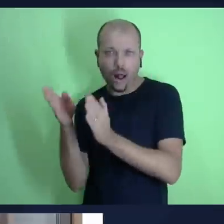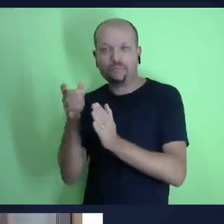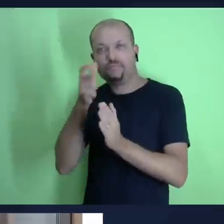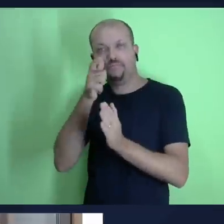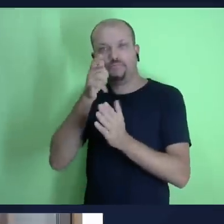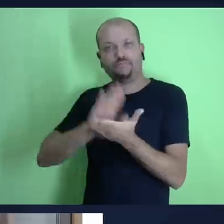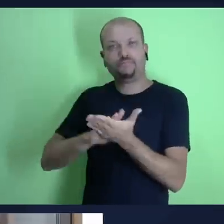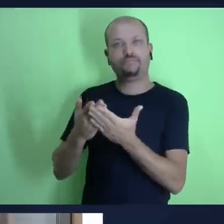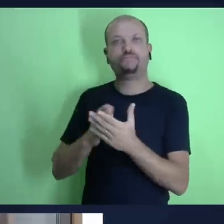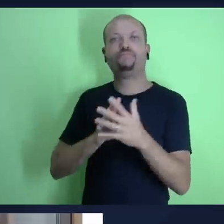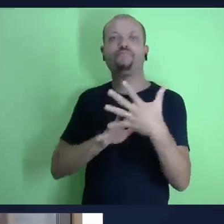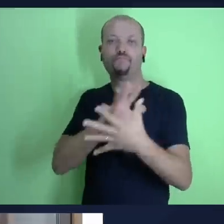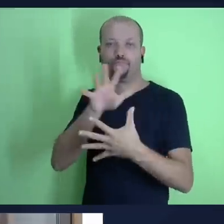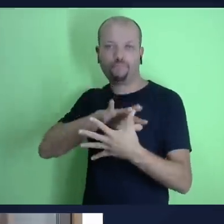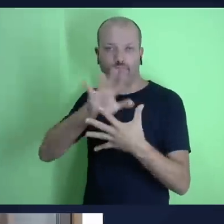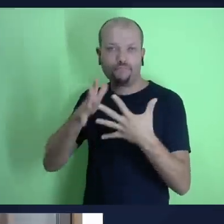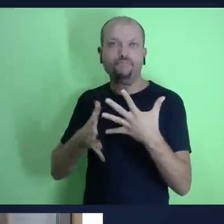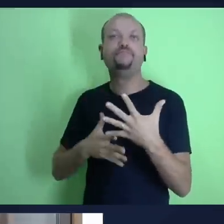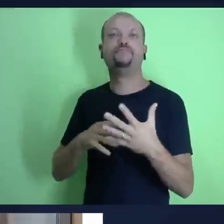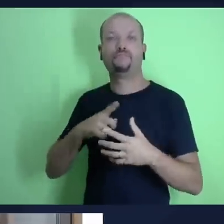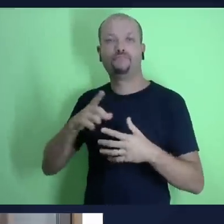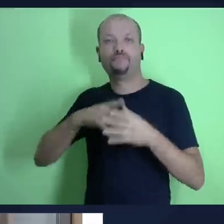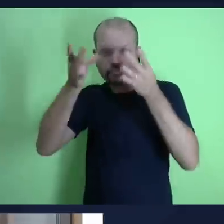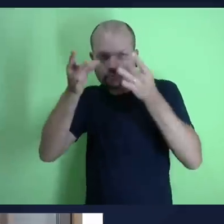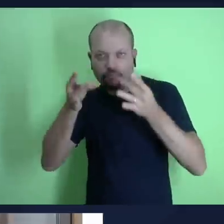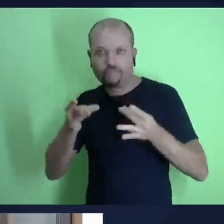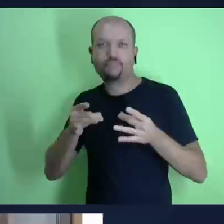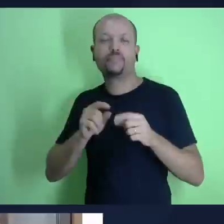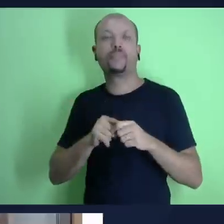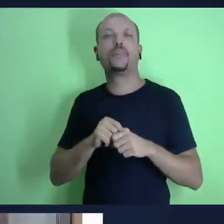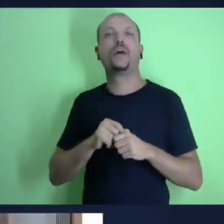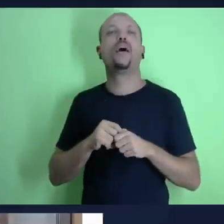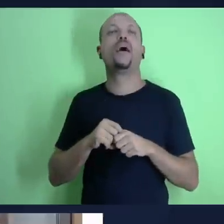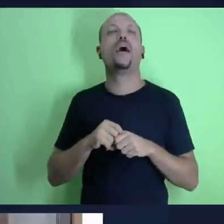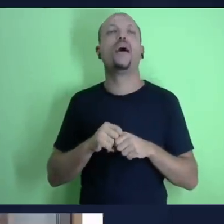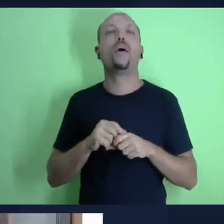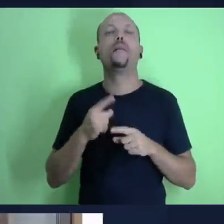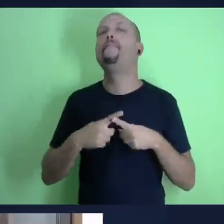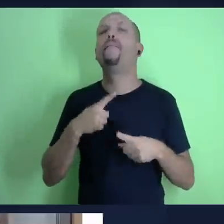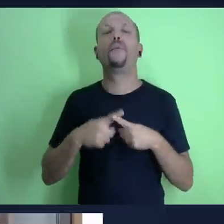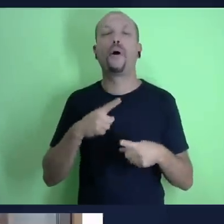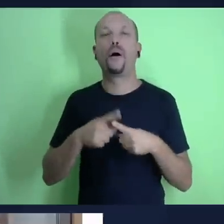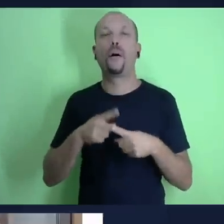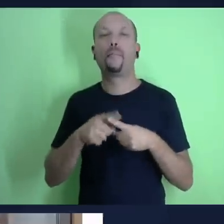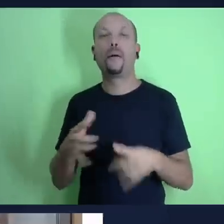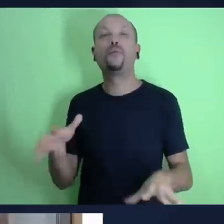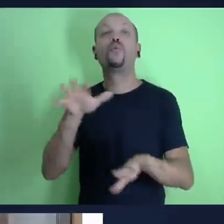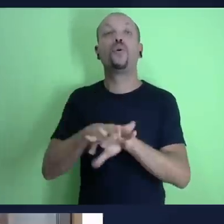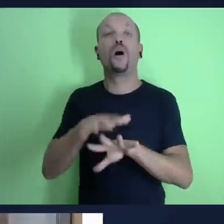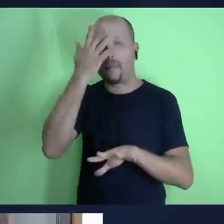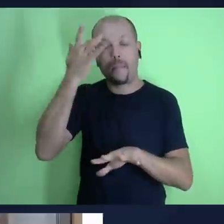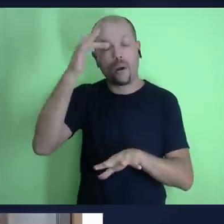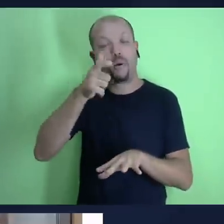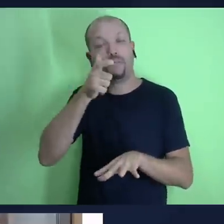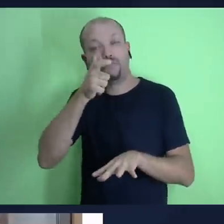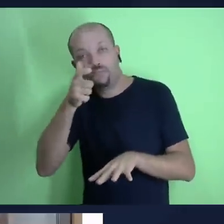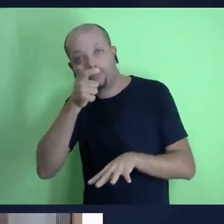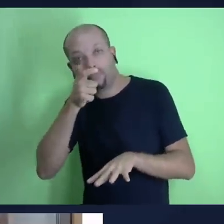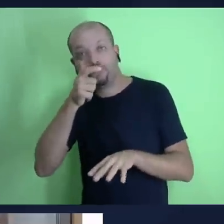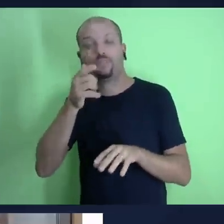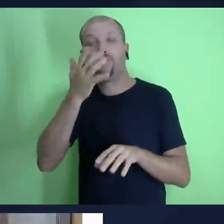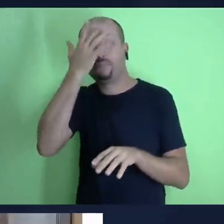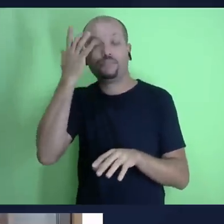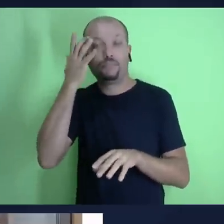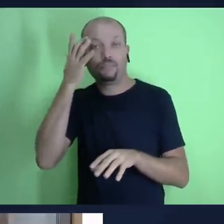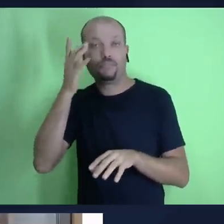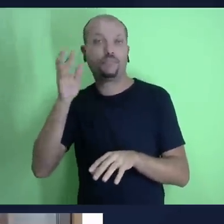você que nos acompanha sabe nós temos interpretação libras nós temos autodescrição para buscar atender ao máximo a todos que